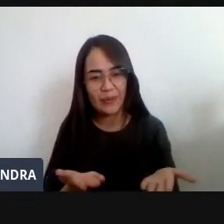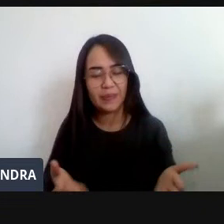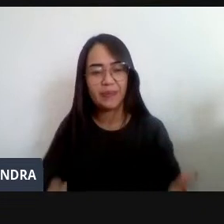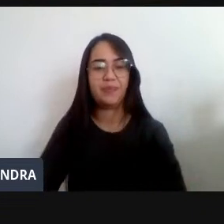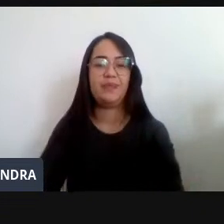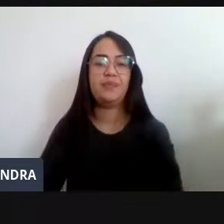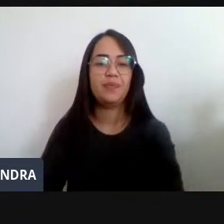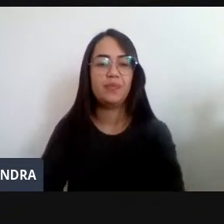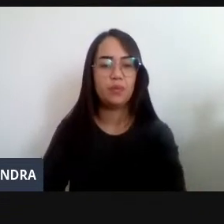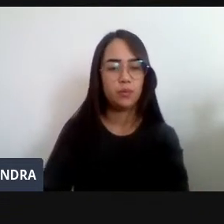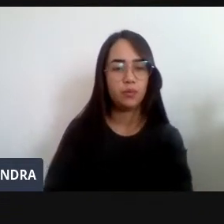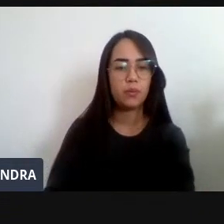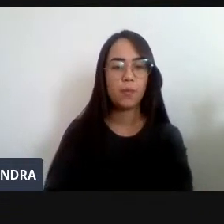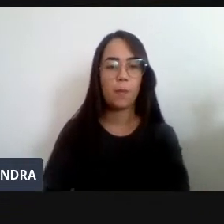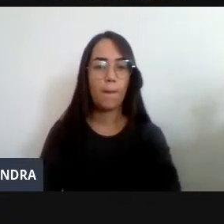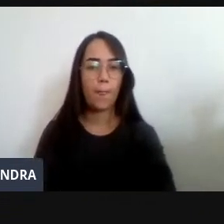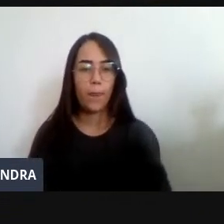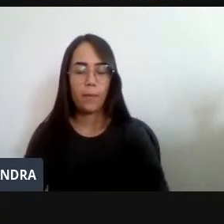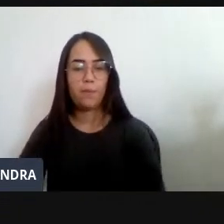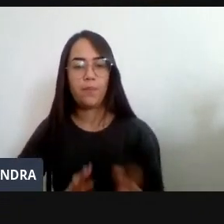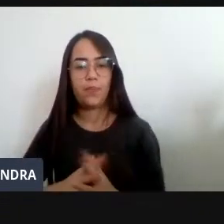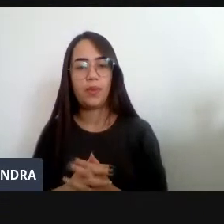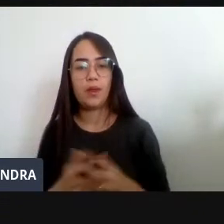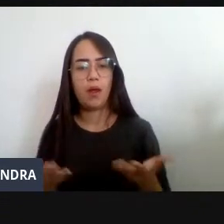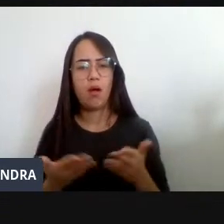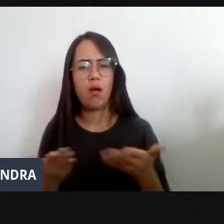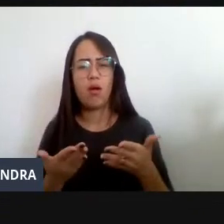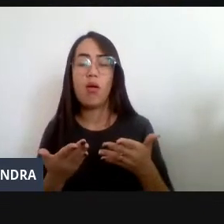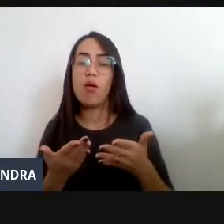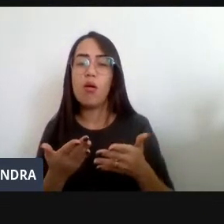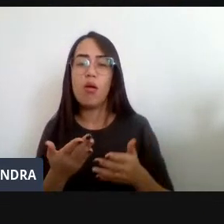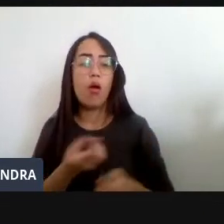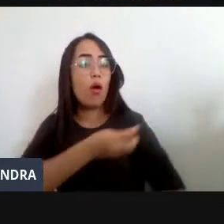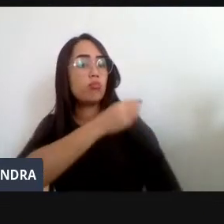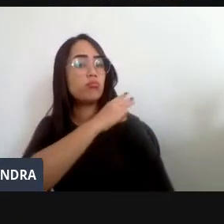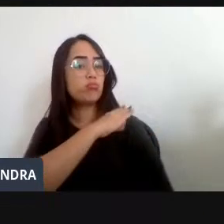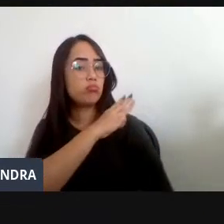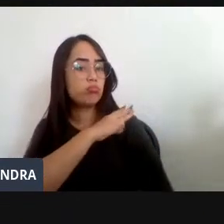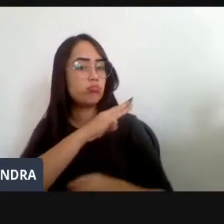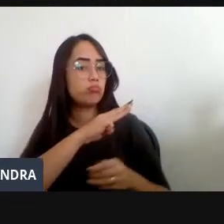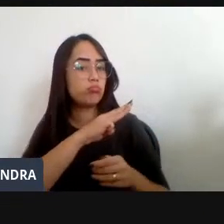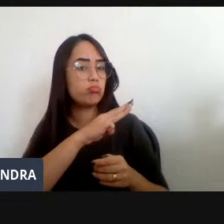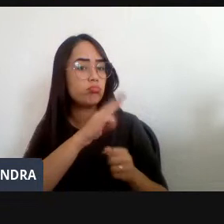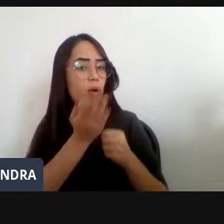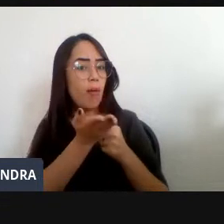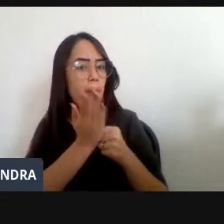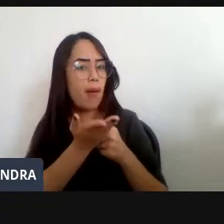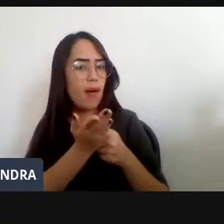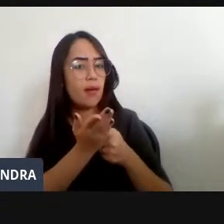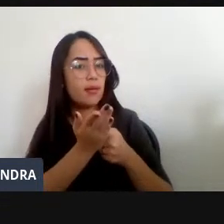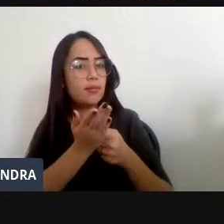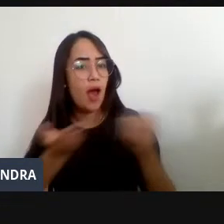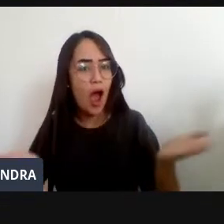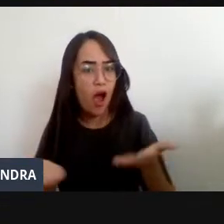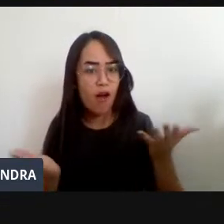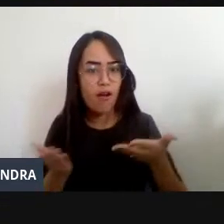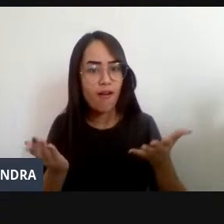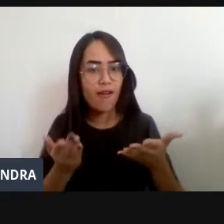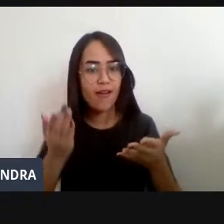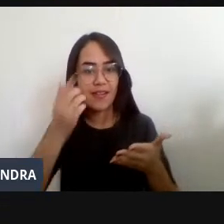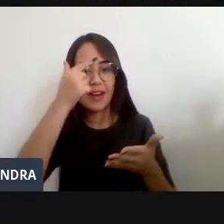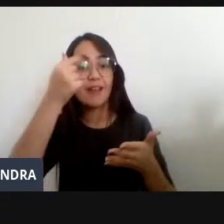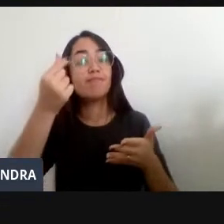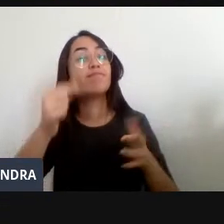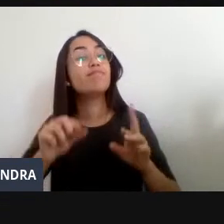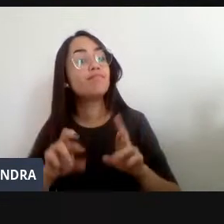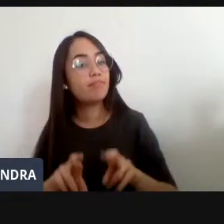Do Ensino Médio Para Ensino Superior Muita Coisa Muda Você Vão Encontrar Uma Liberdade Muito Grande De Fazer